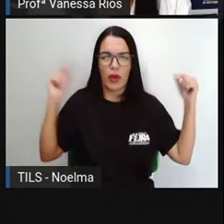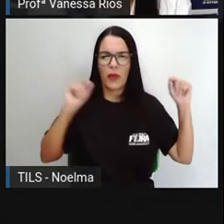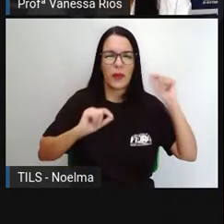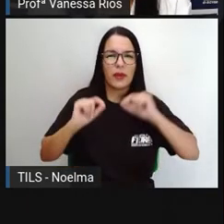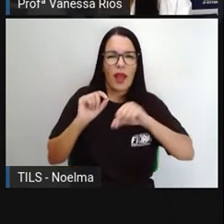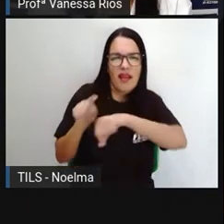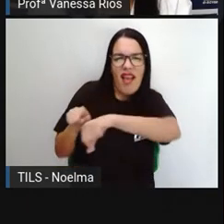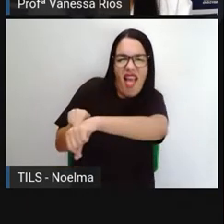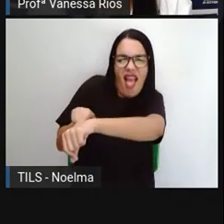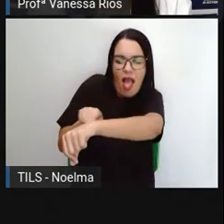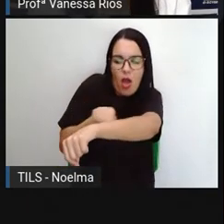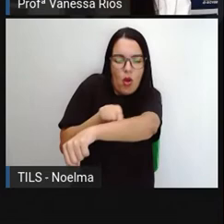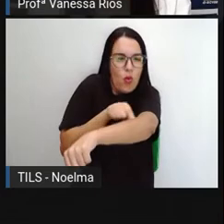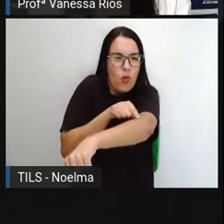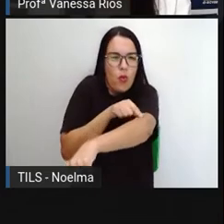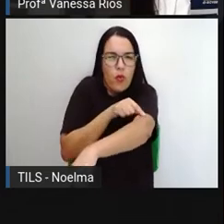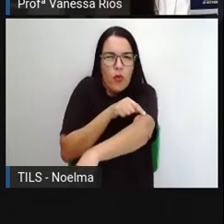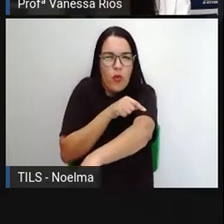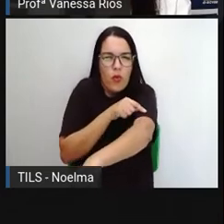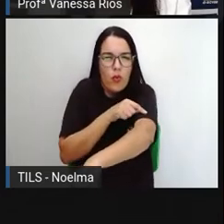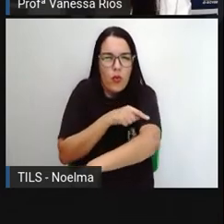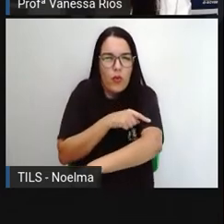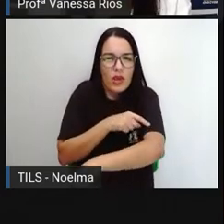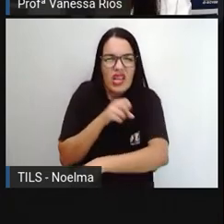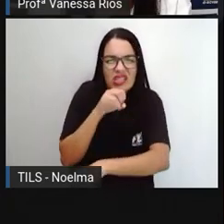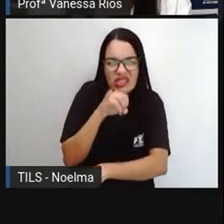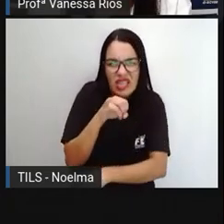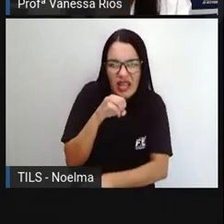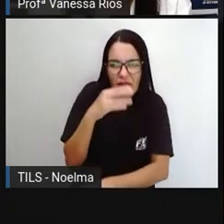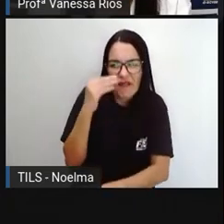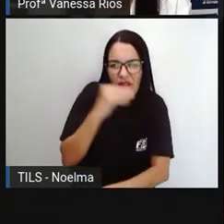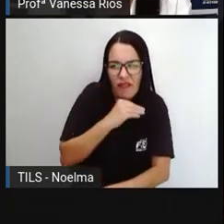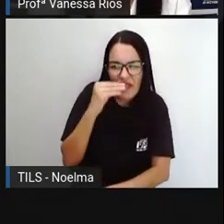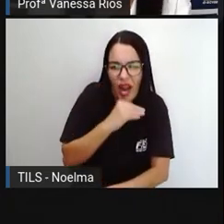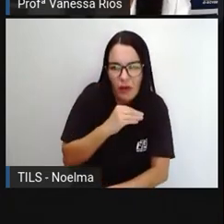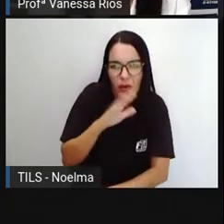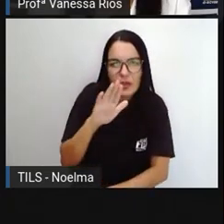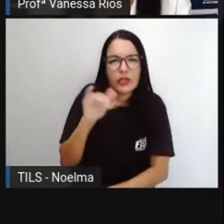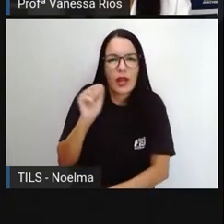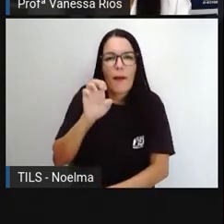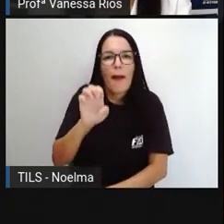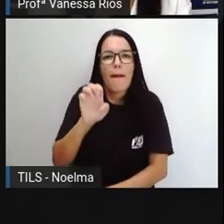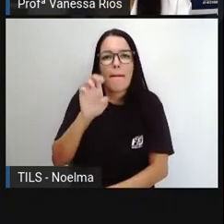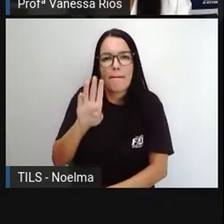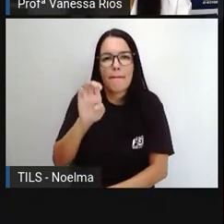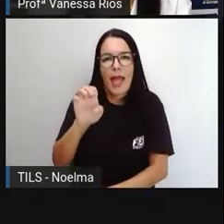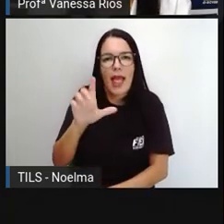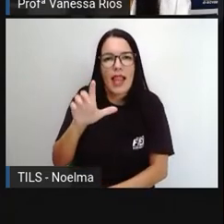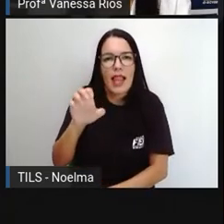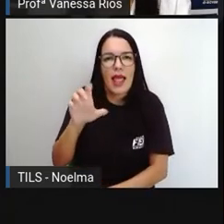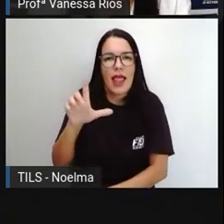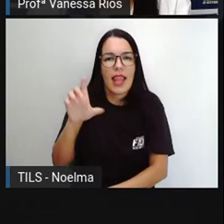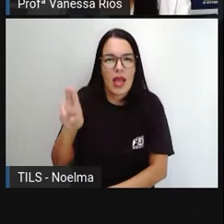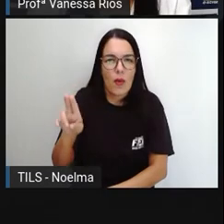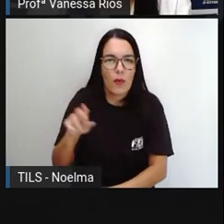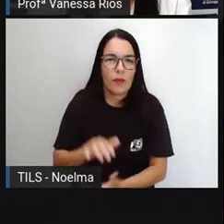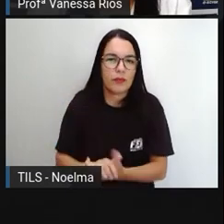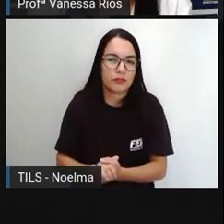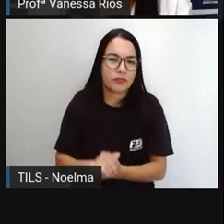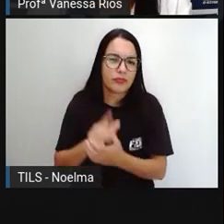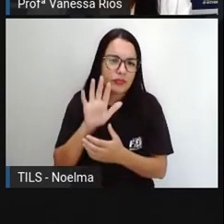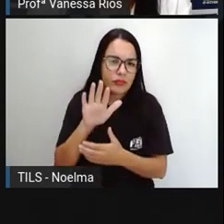repiar. Ir para o peleléu é fracassar. Chutar é afirmar sem ter certeza.